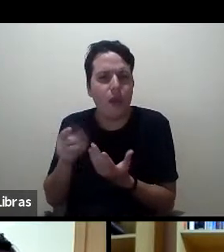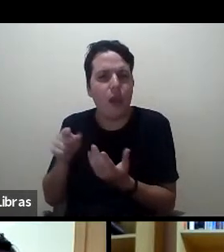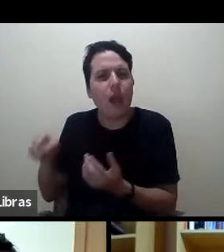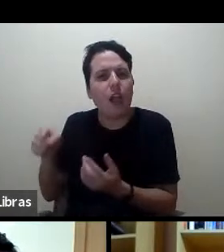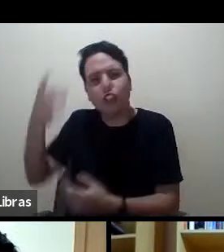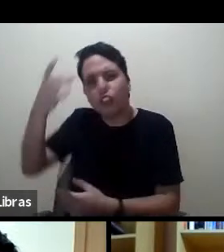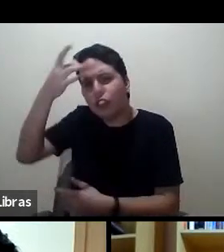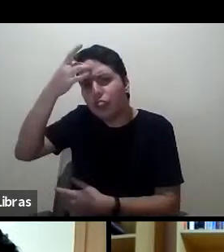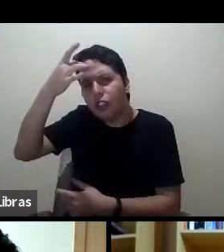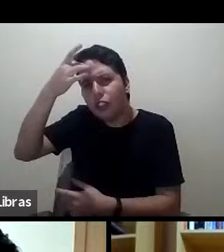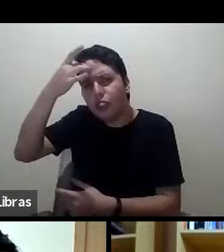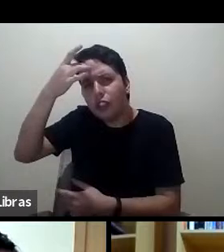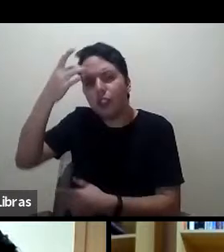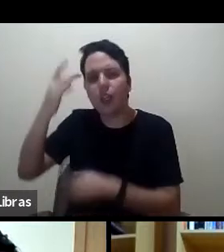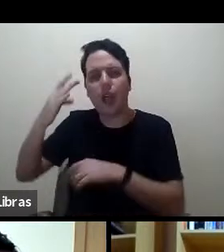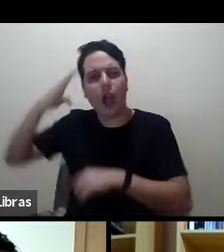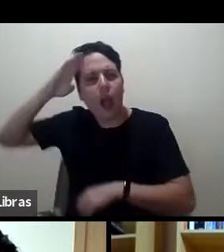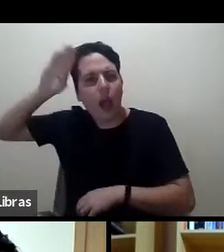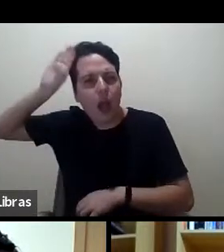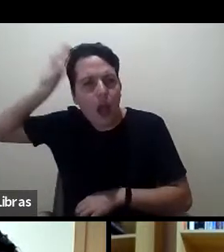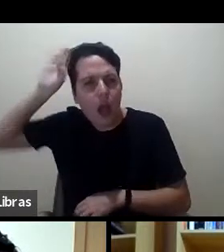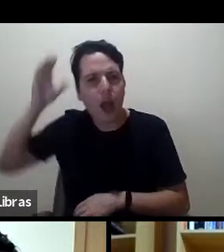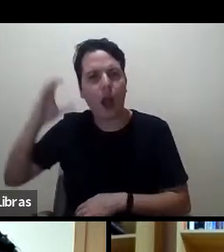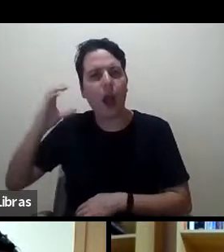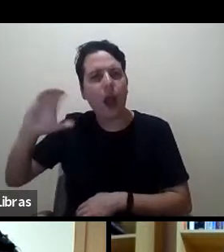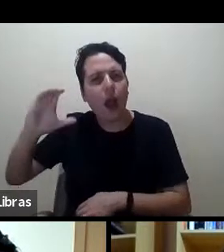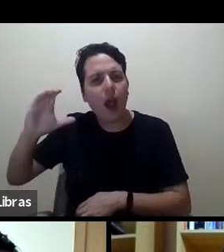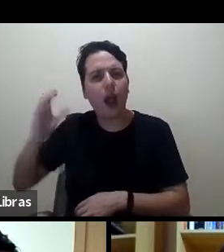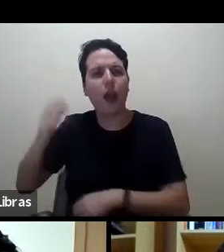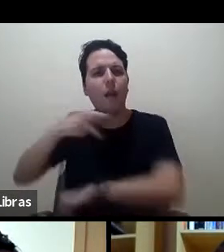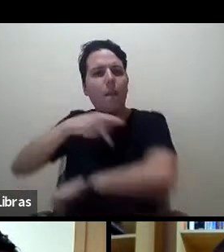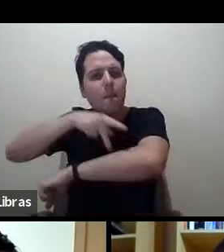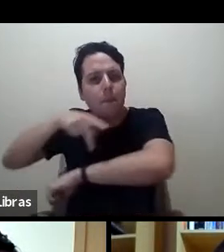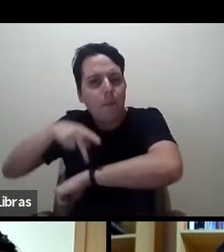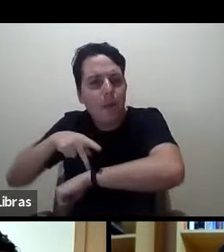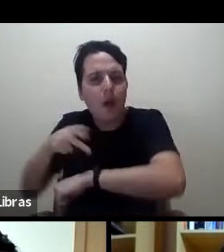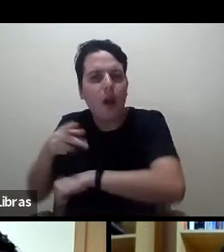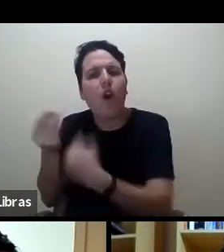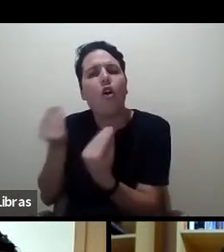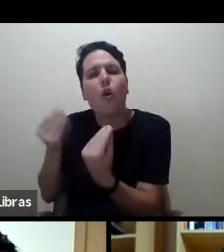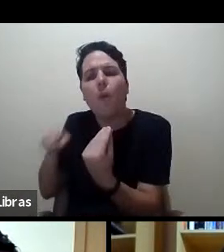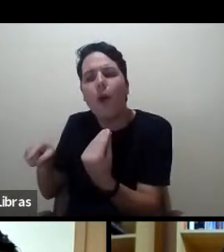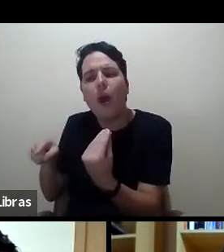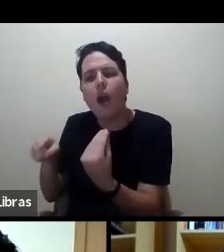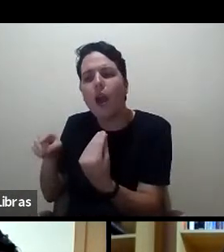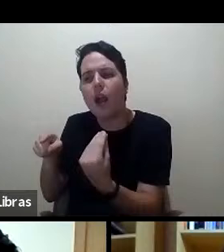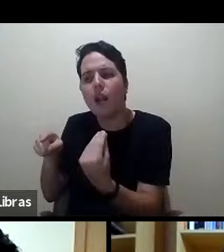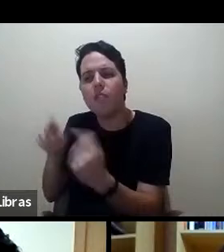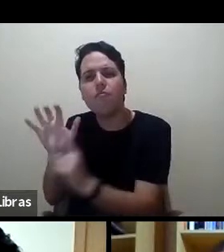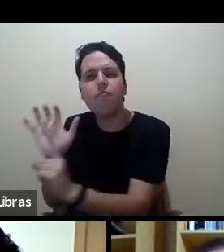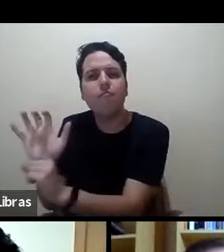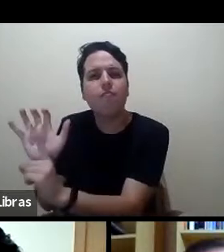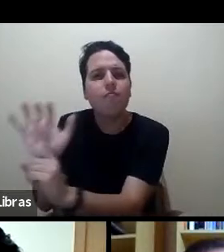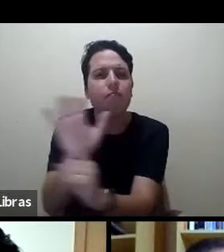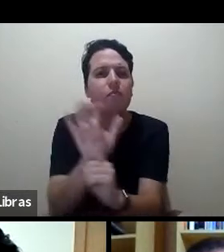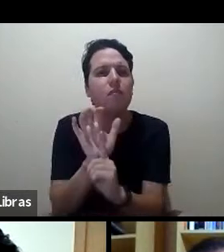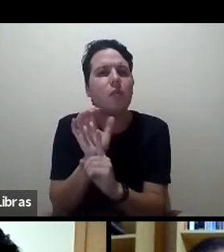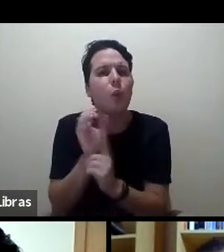intelectualmente, academicamente, cientificamente, pedagogicamente, ser influente.